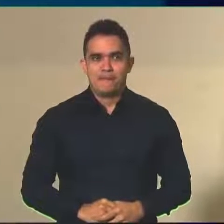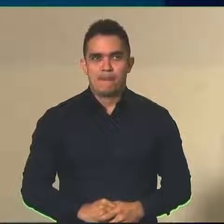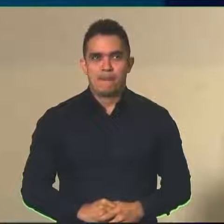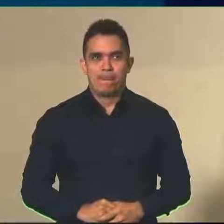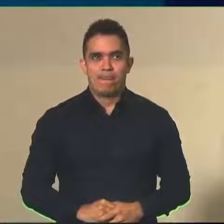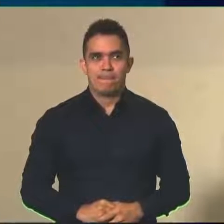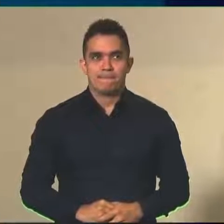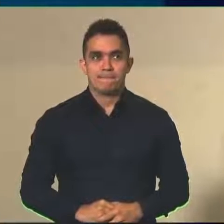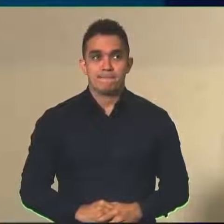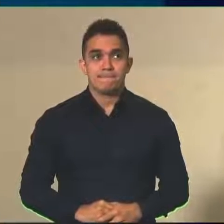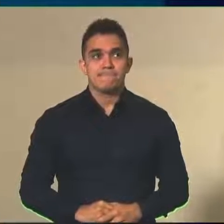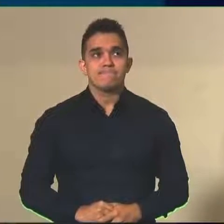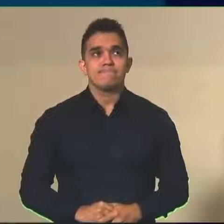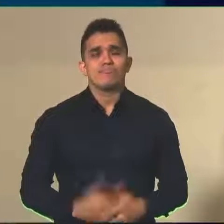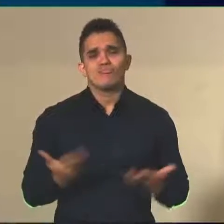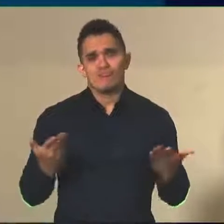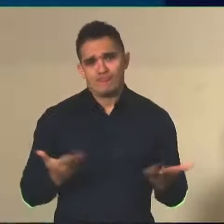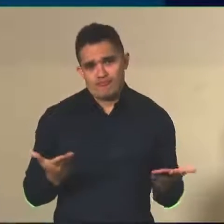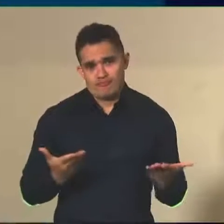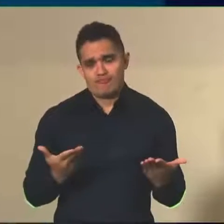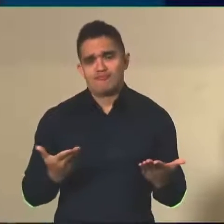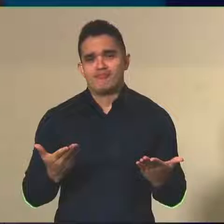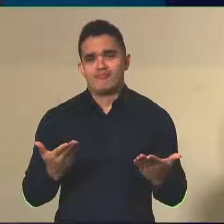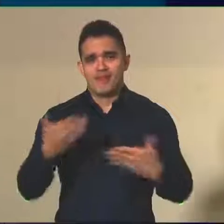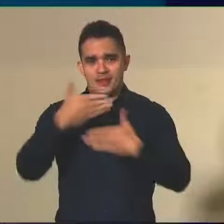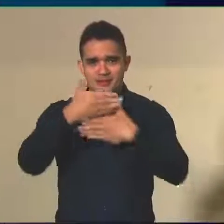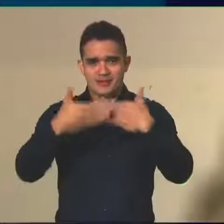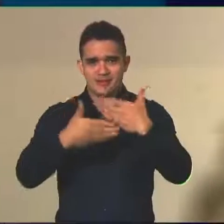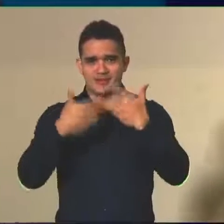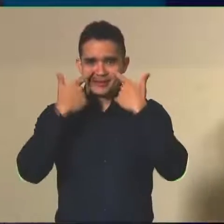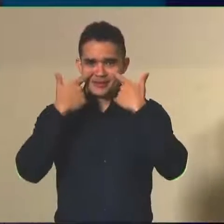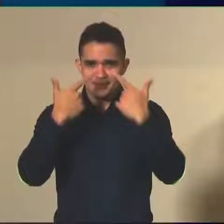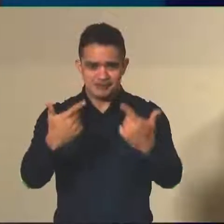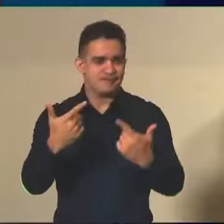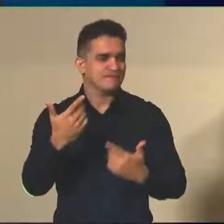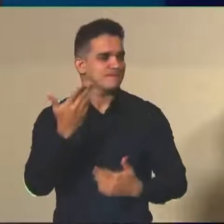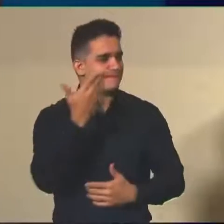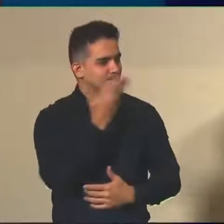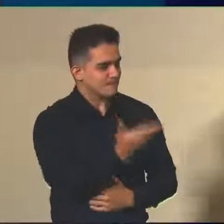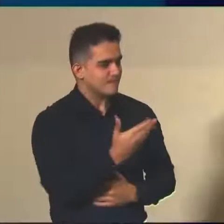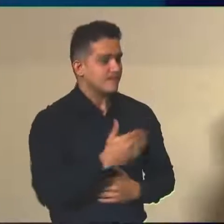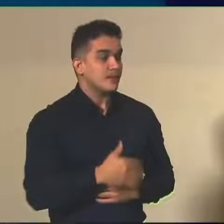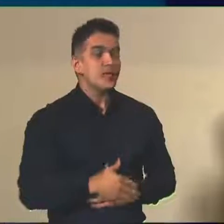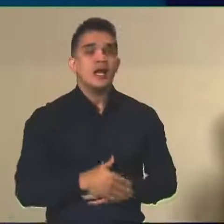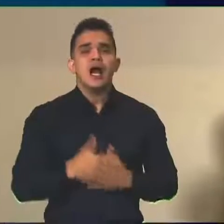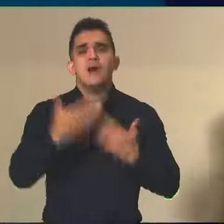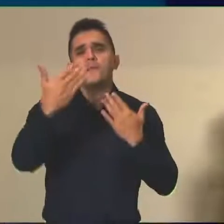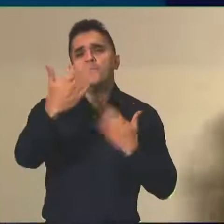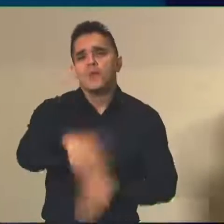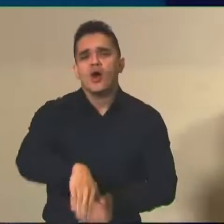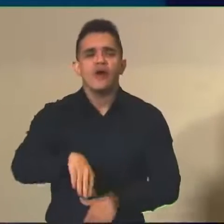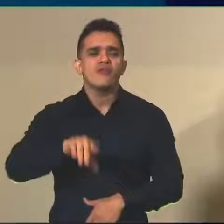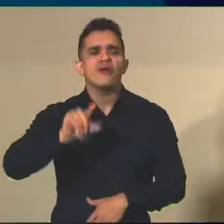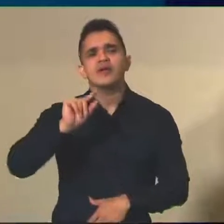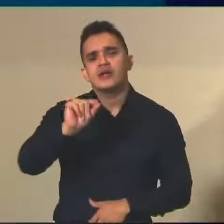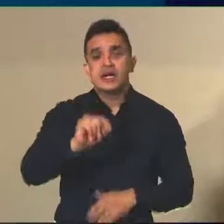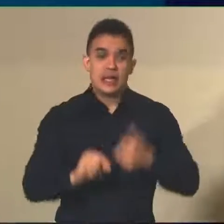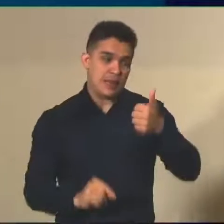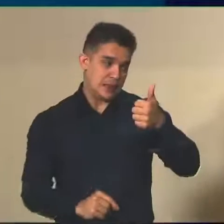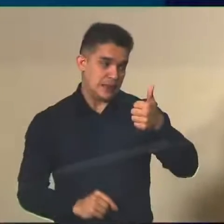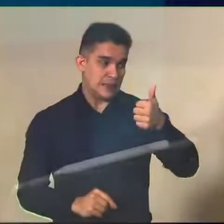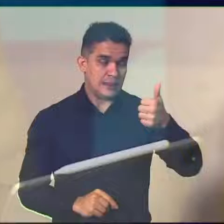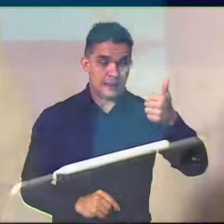Bom, passando agora para a apresentação, as duas provas foram aplicadas em 13 e 20 de novembro de 2022.